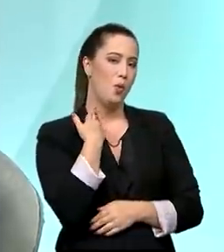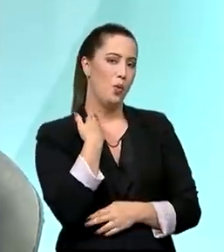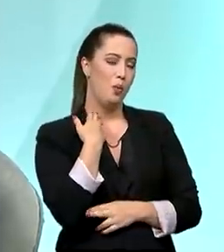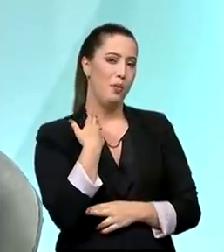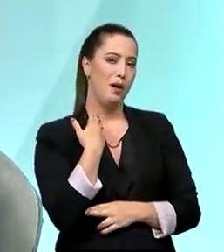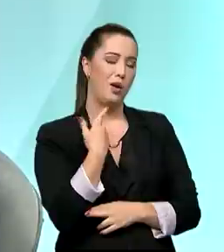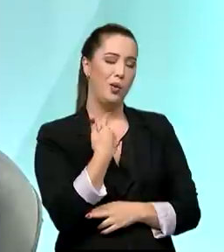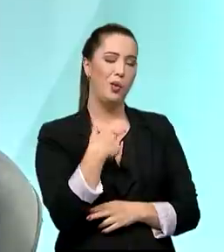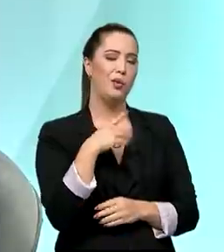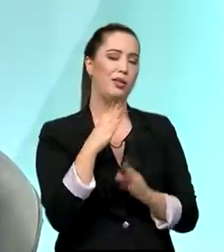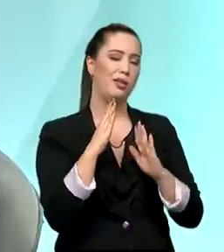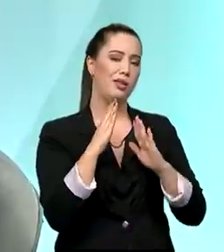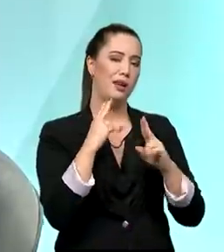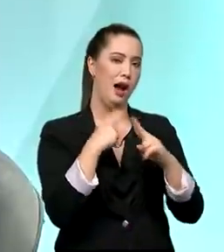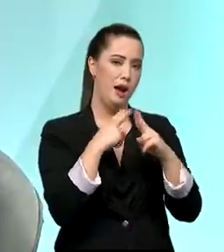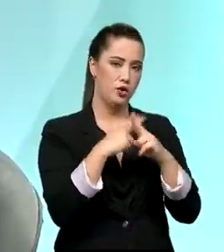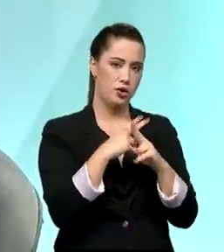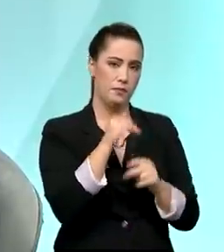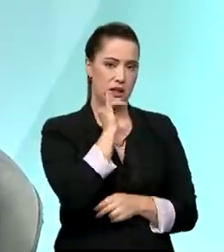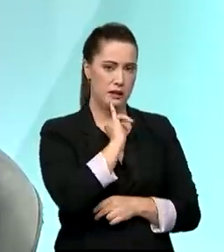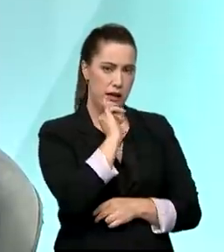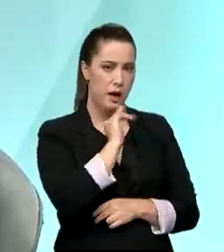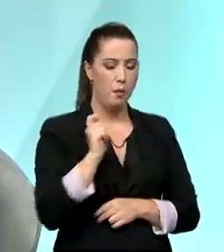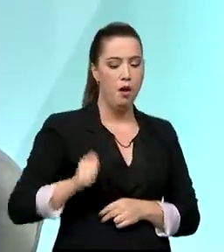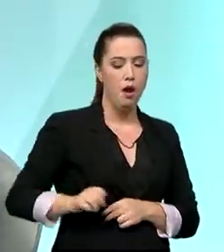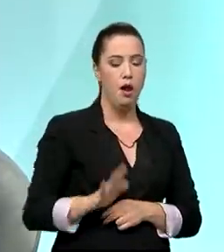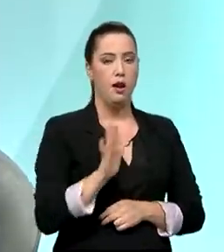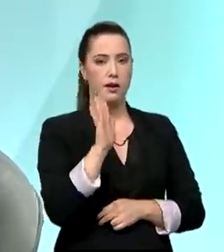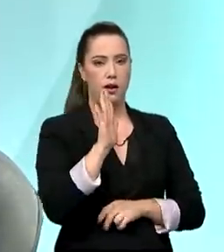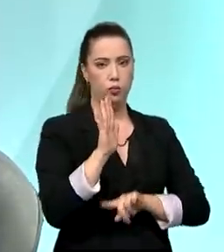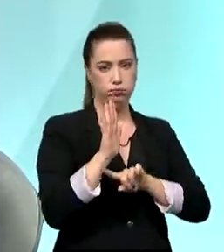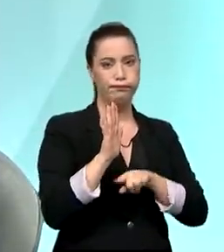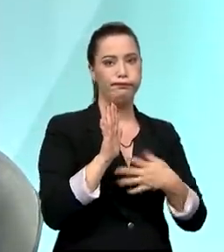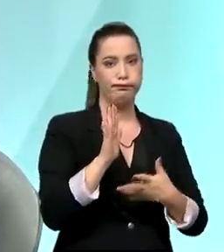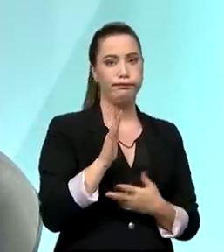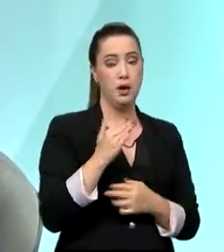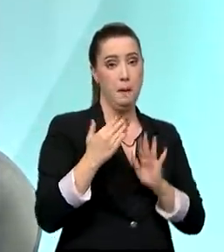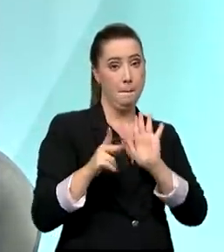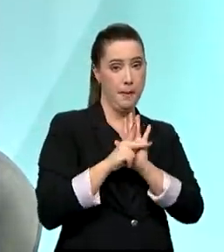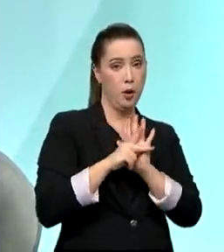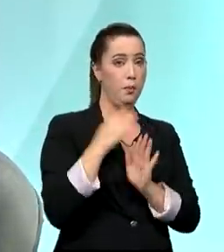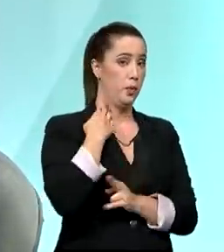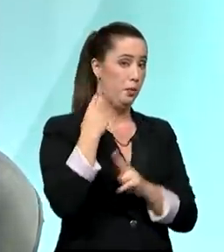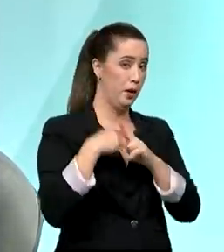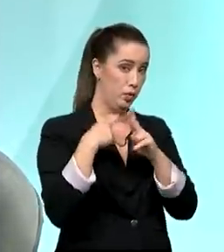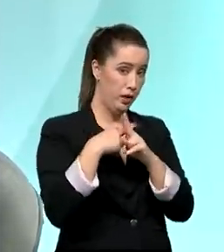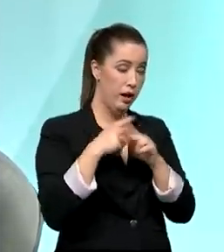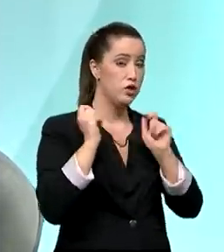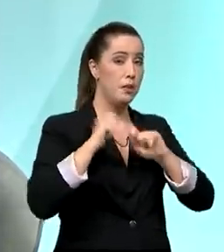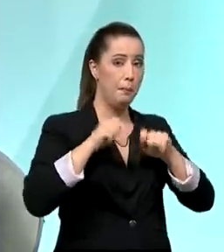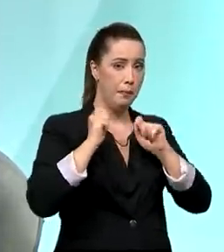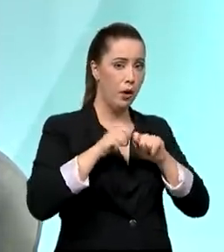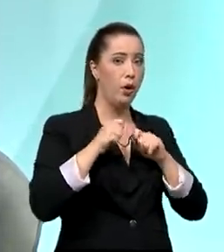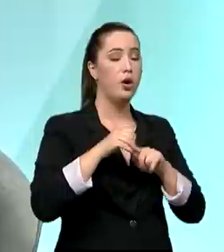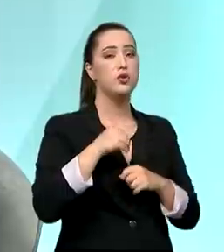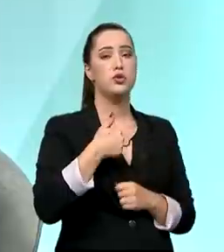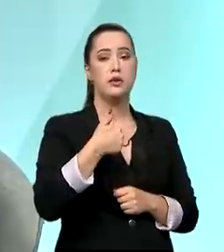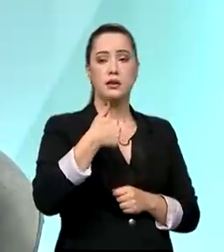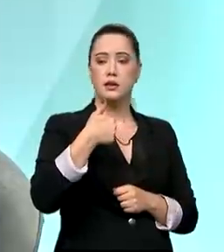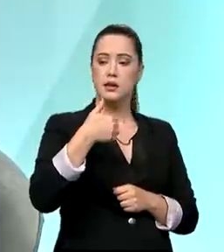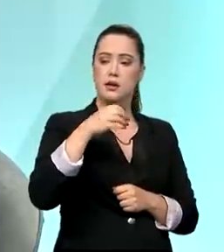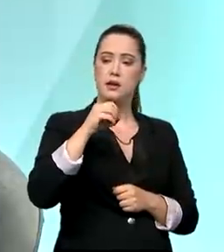normalmente retomados, e não durante a pandemia, mas anteriormente. Então, nós estendemos as menores